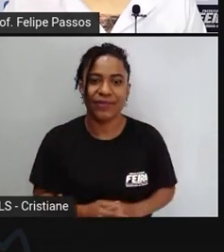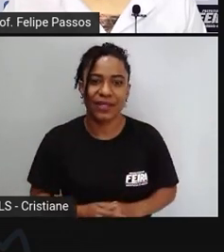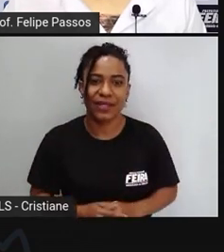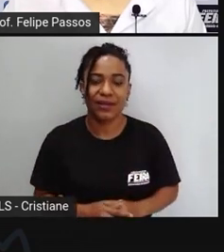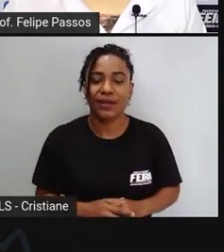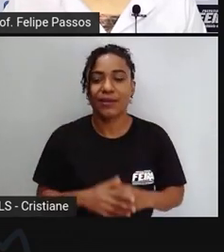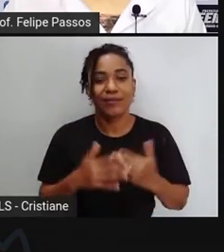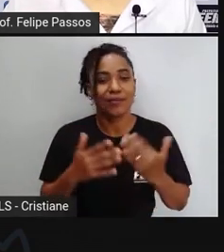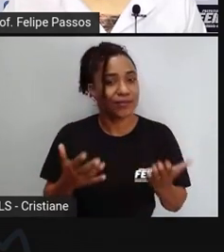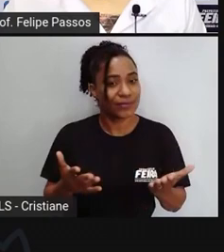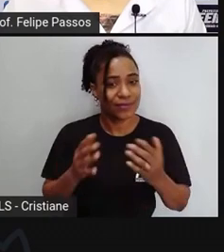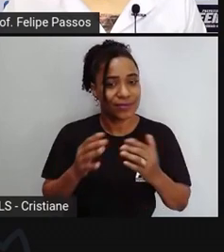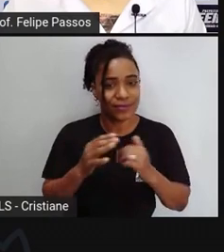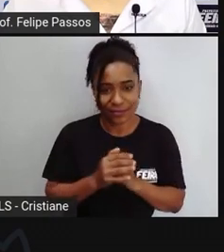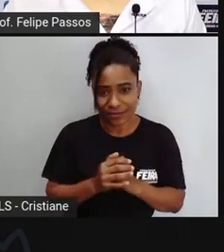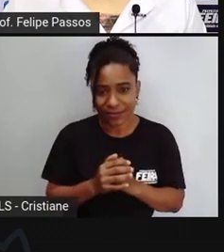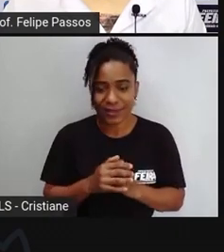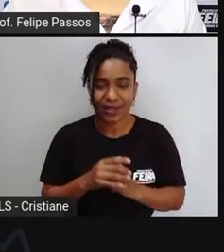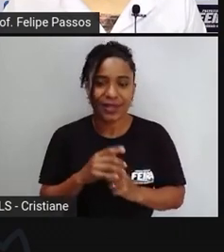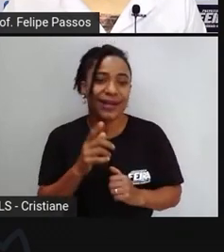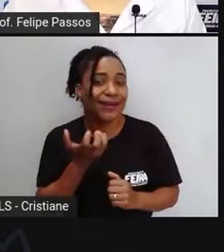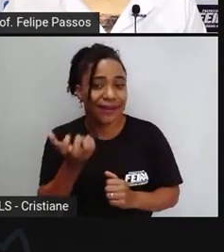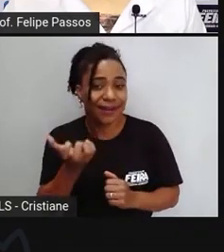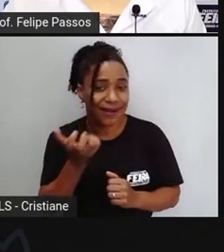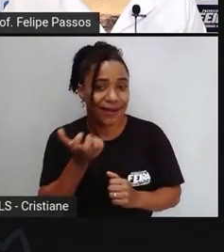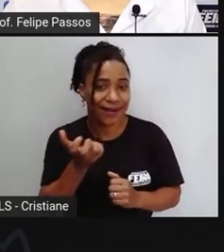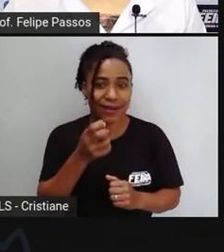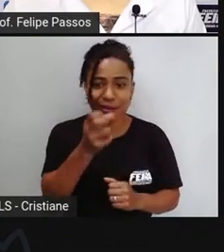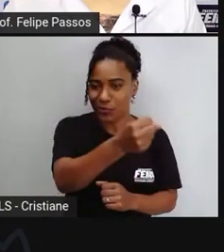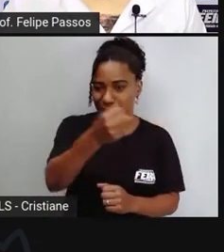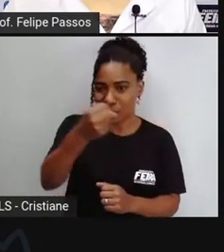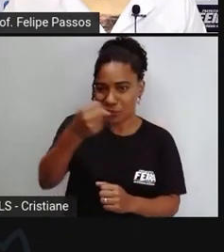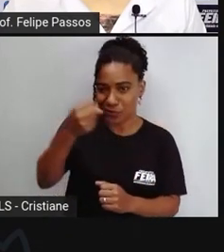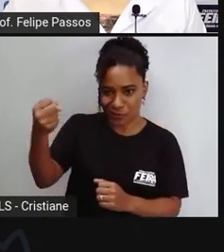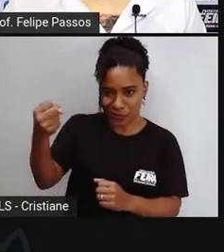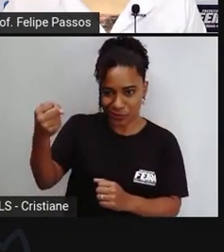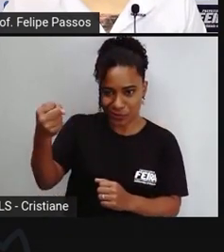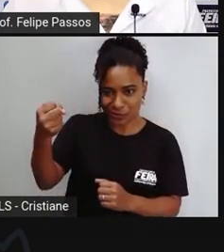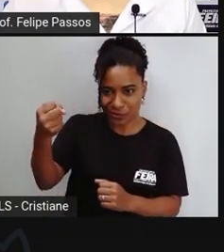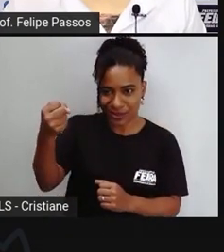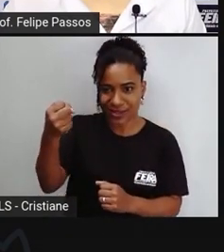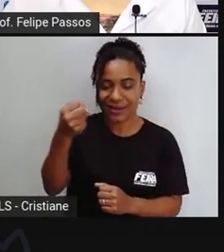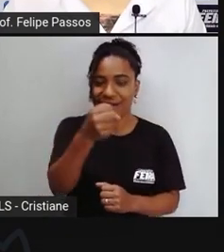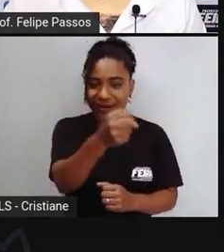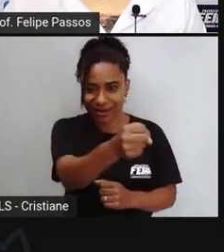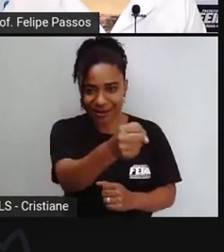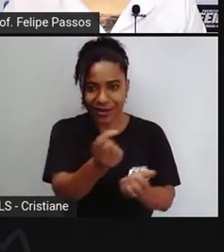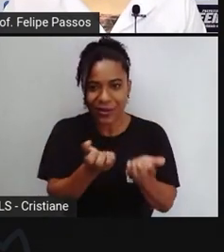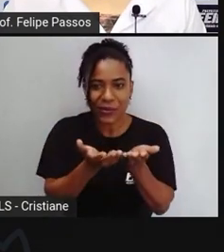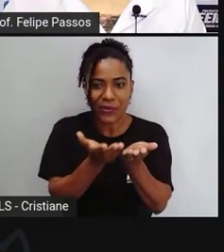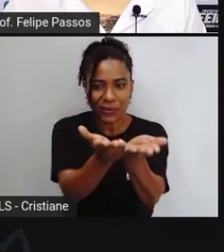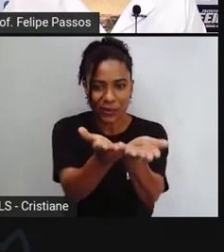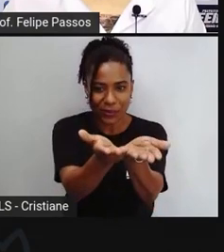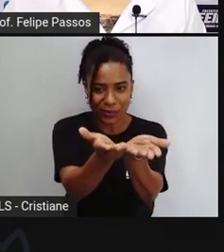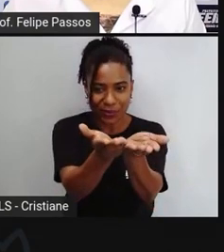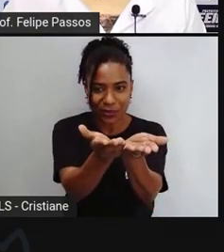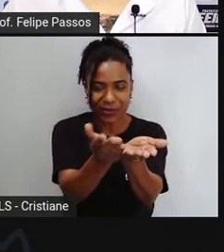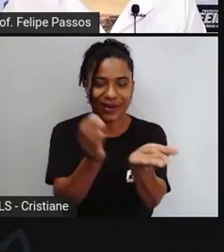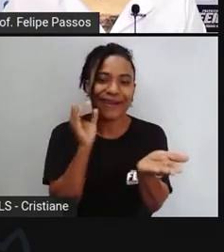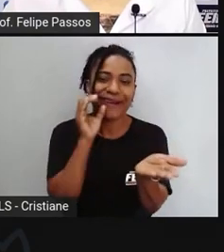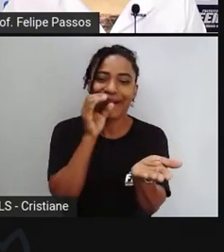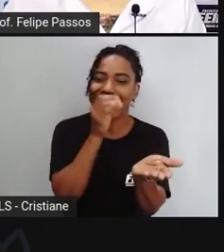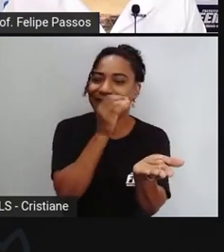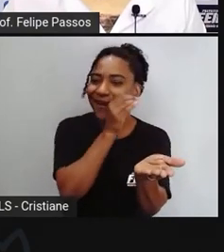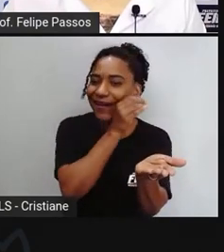ter forno de microondas e tv de plasma então a concessionária